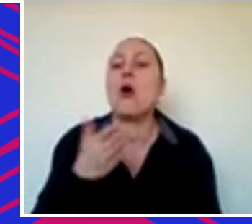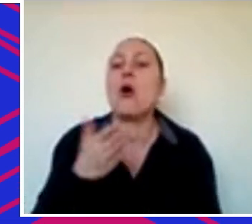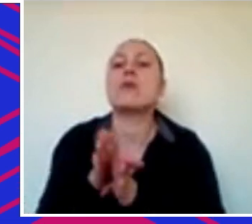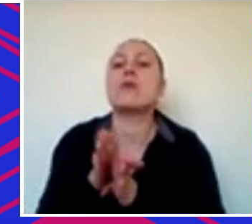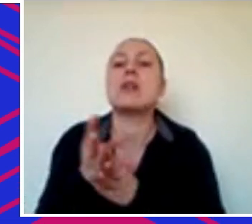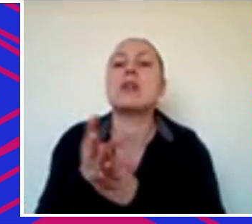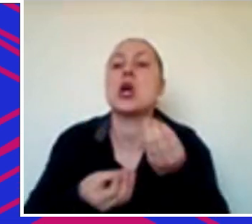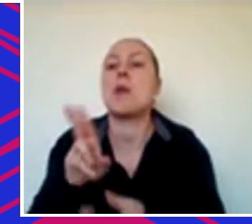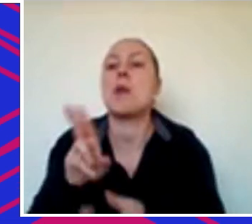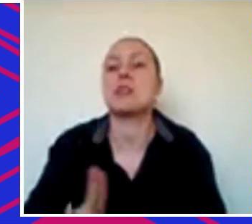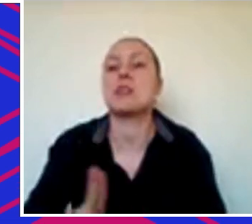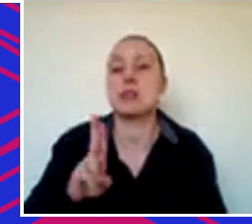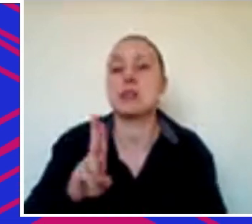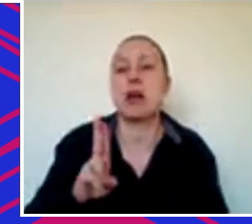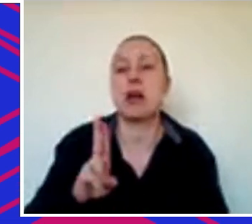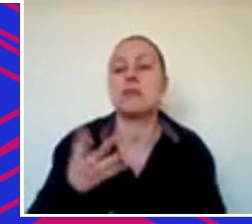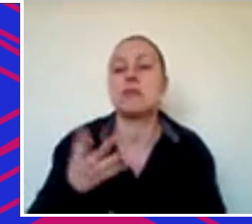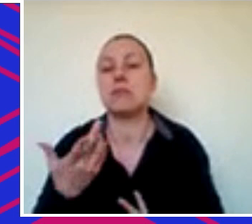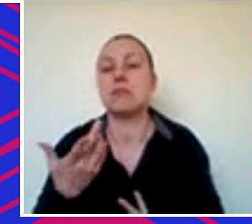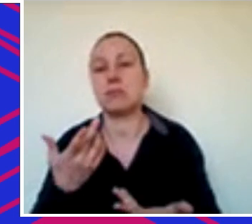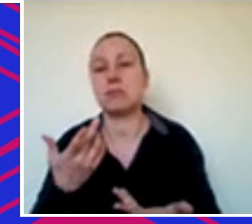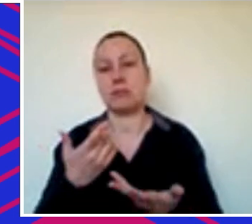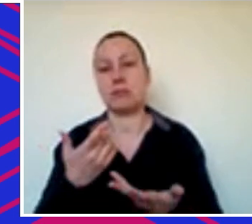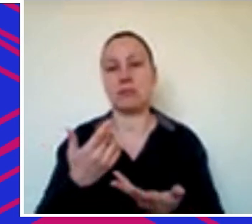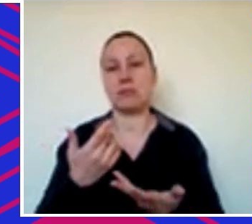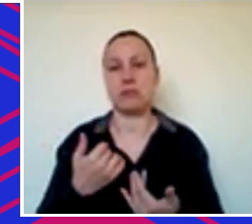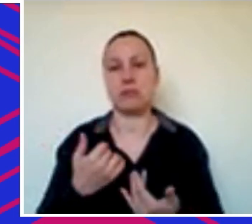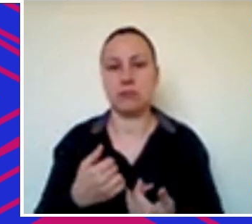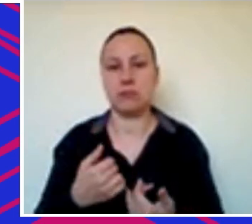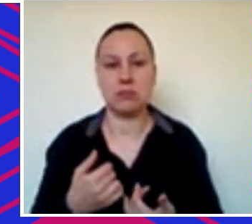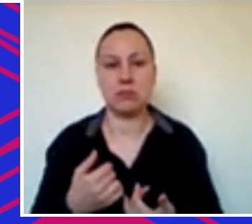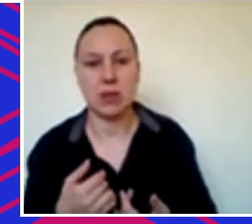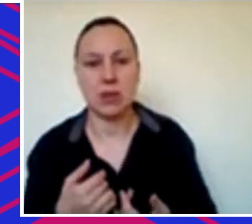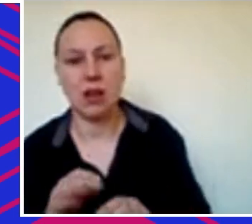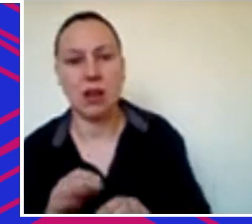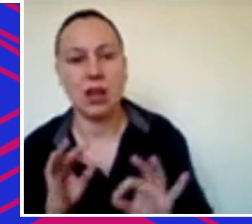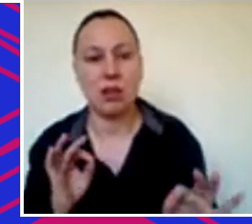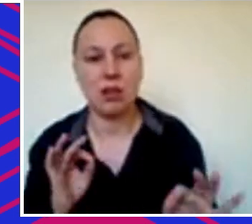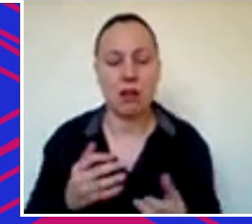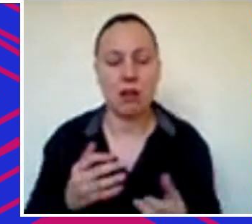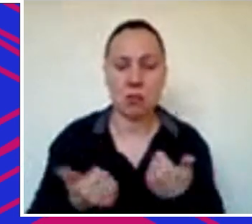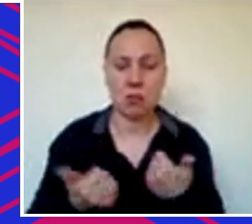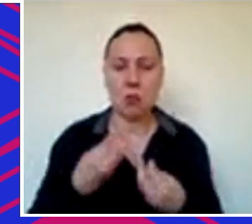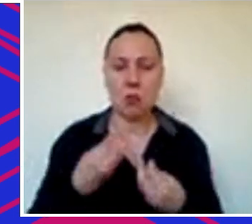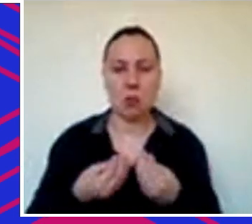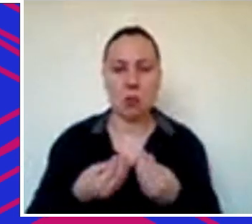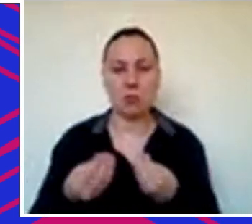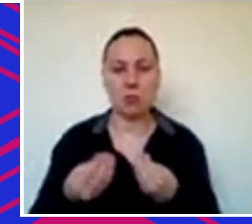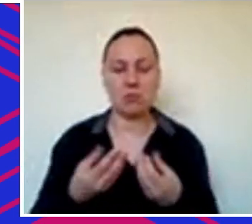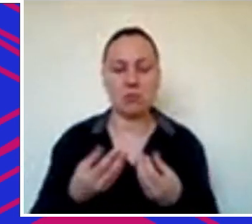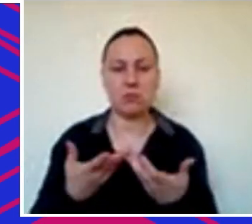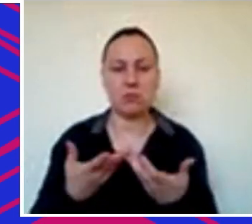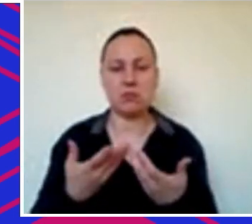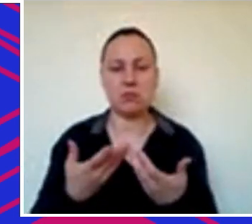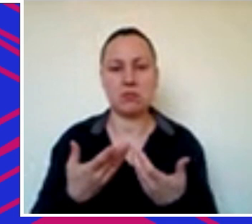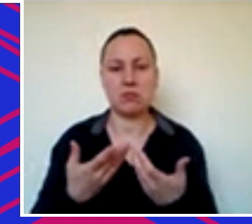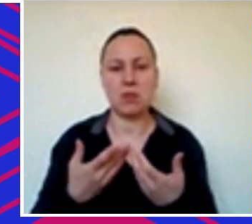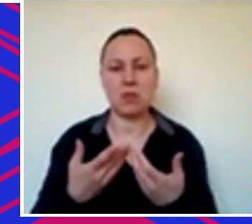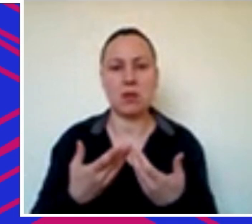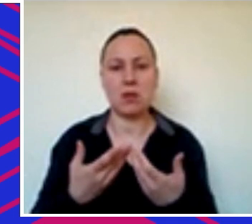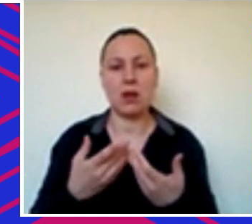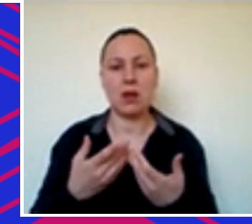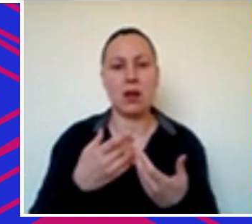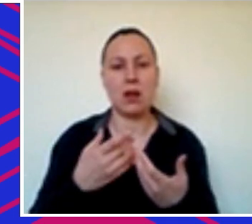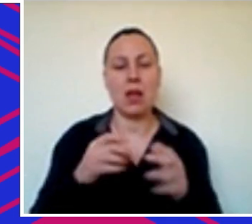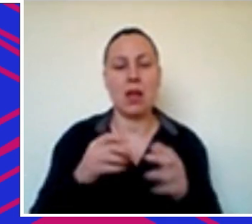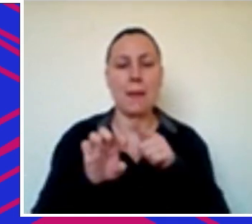usar, né, é um mix junto com a rodada de equity, é isolado, como é que o empreendedor você recomenda se preparar para